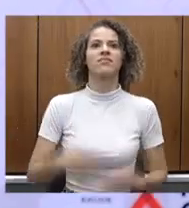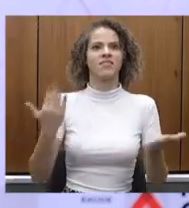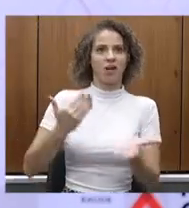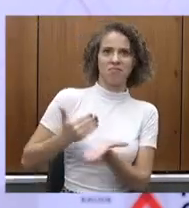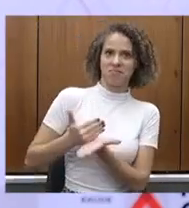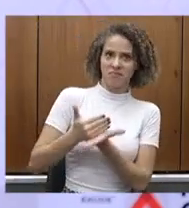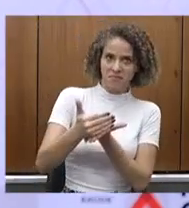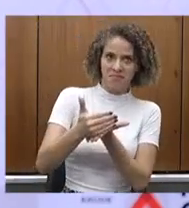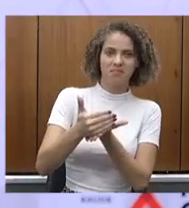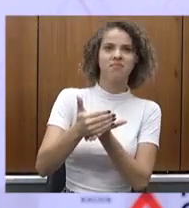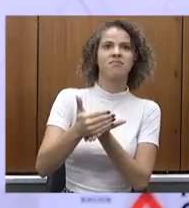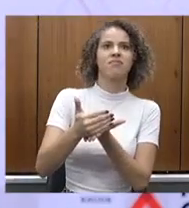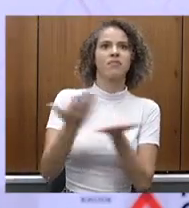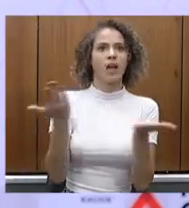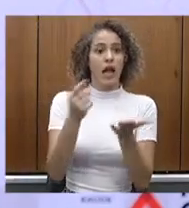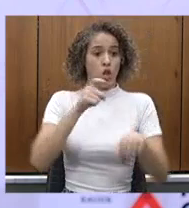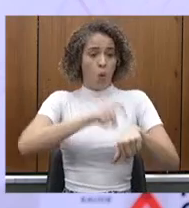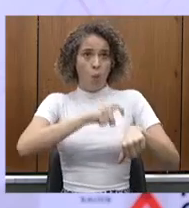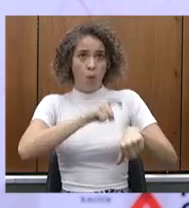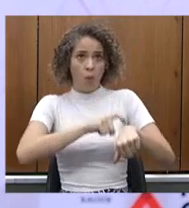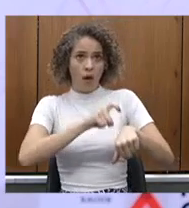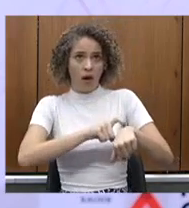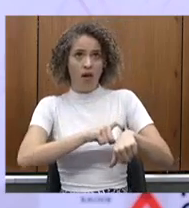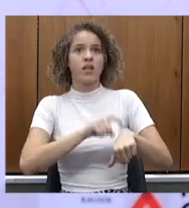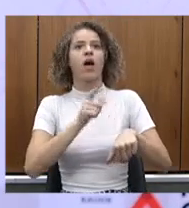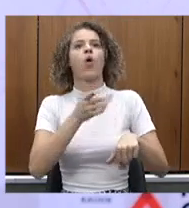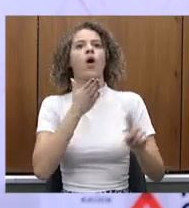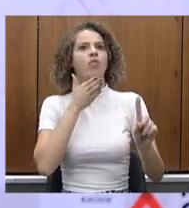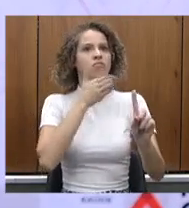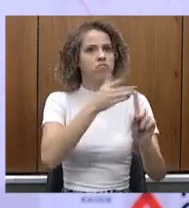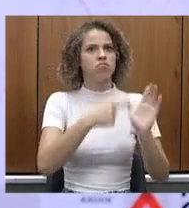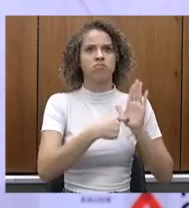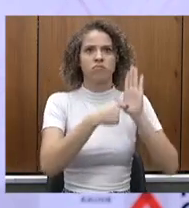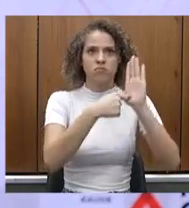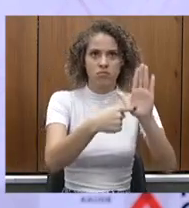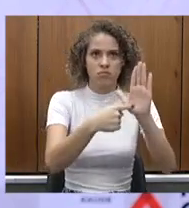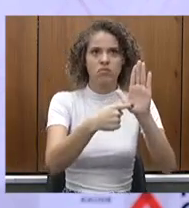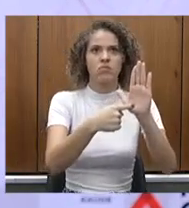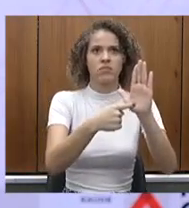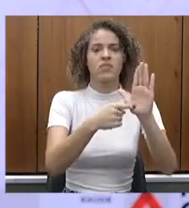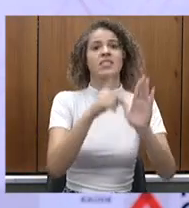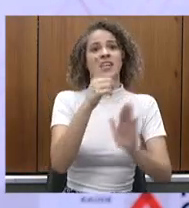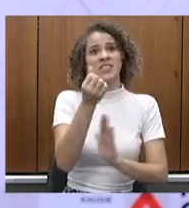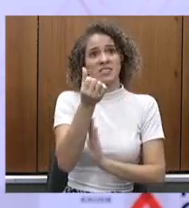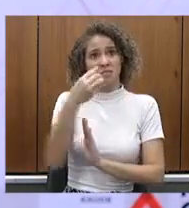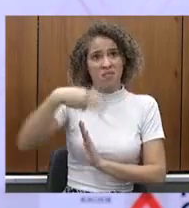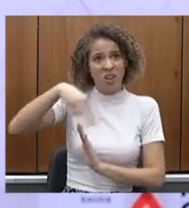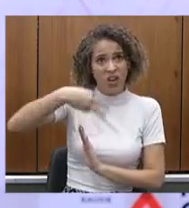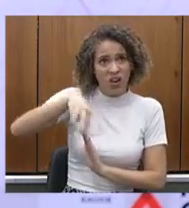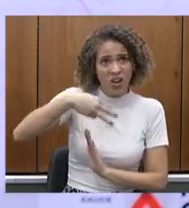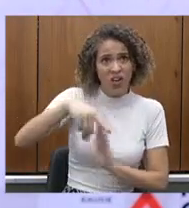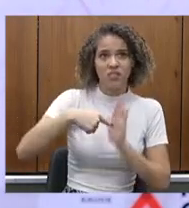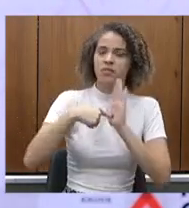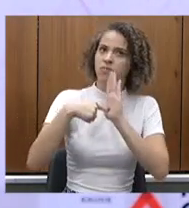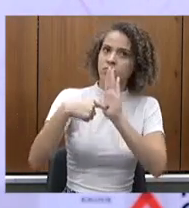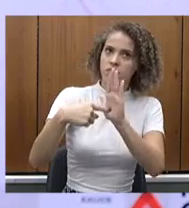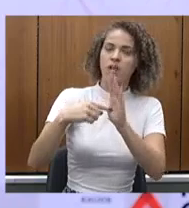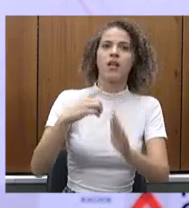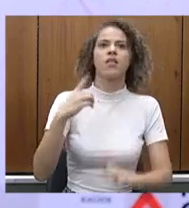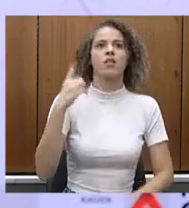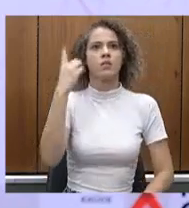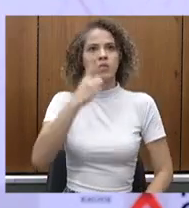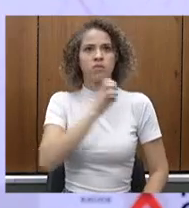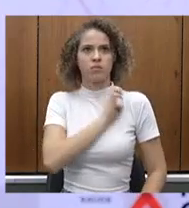Estado. Até o momento, foram repassados aproximadamente 180 milhões de reais em incentivo financeiro com recurso estadual